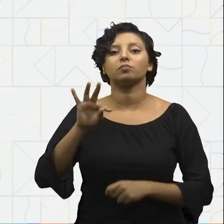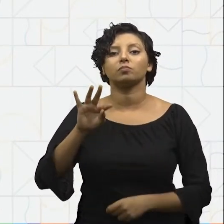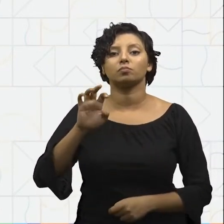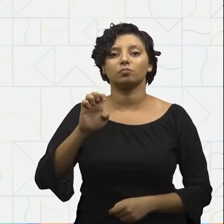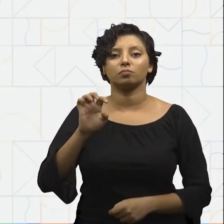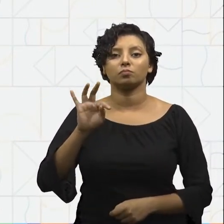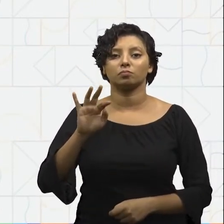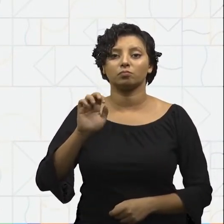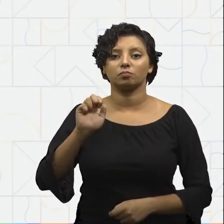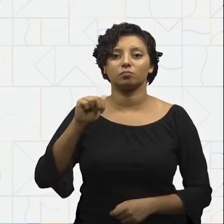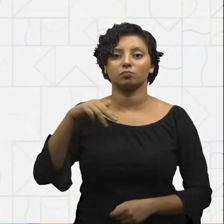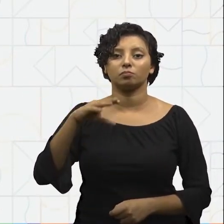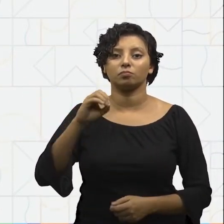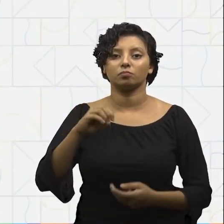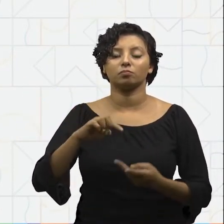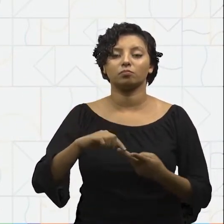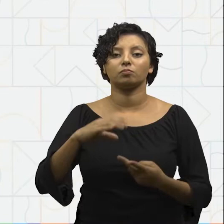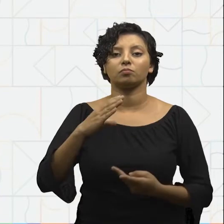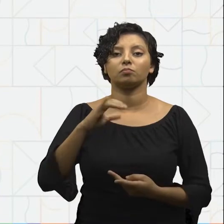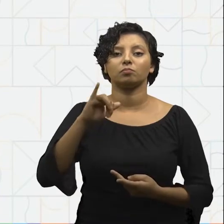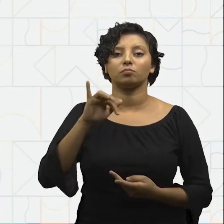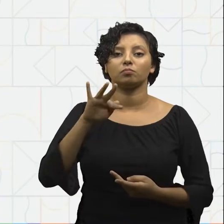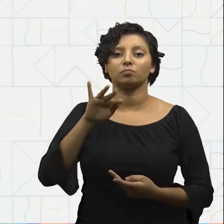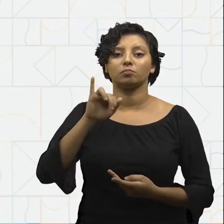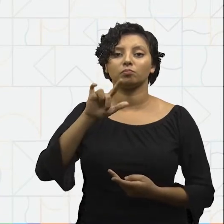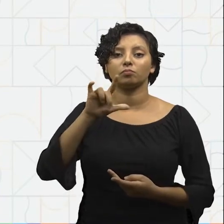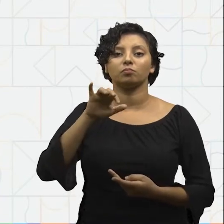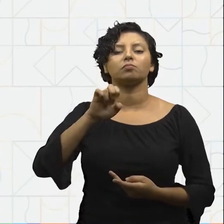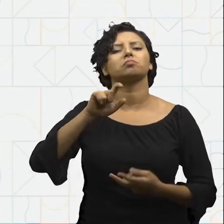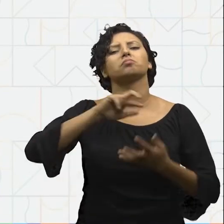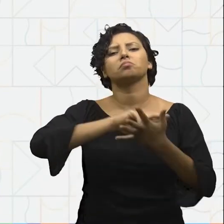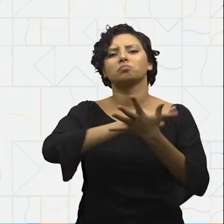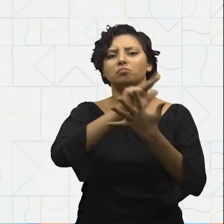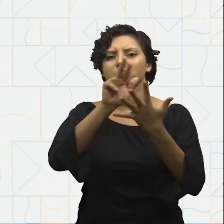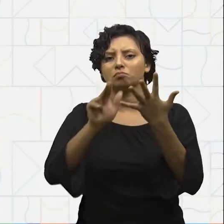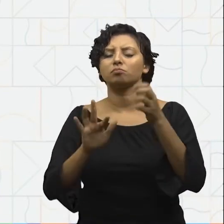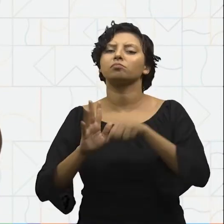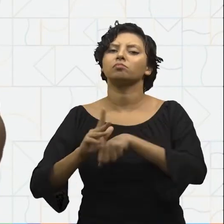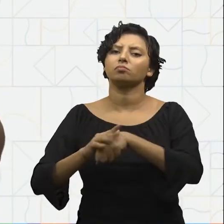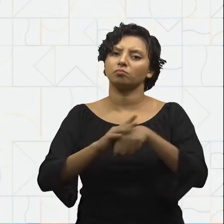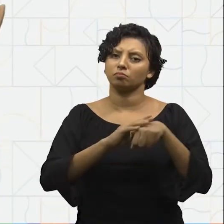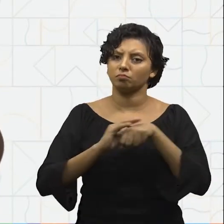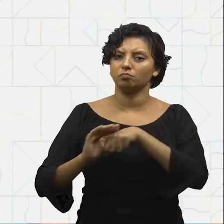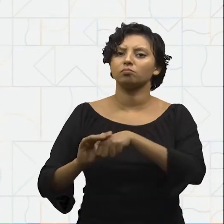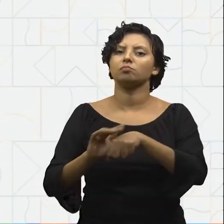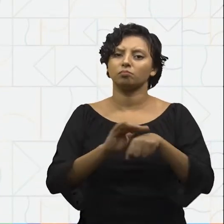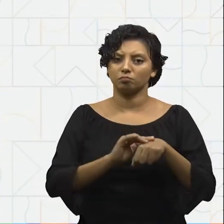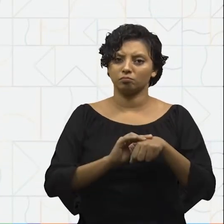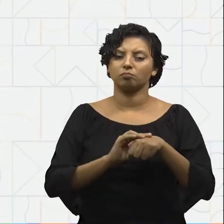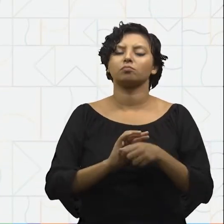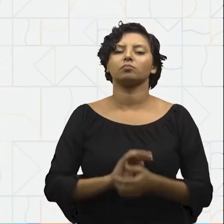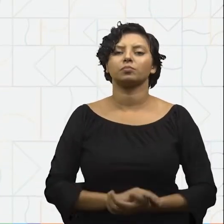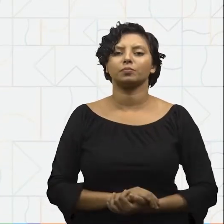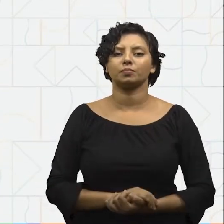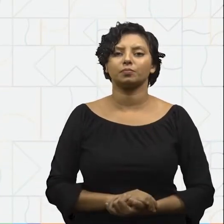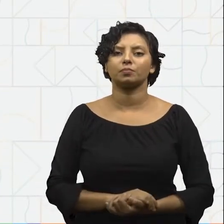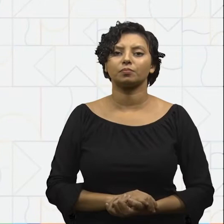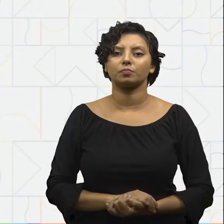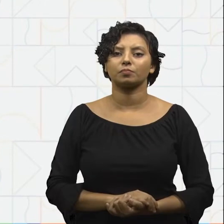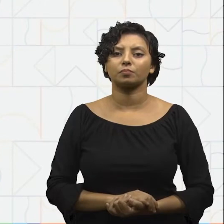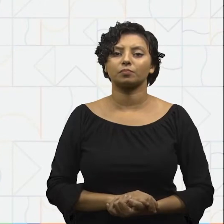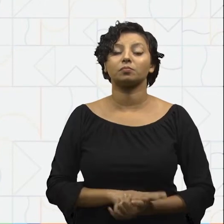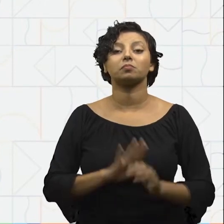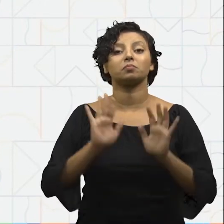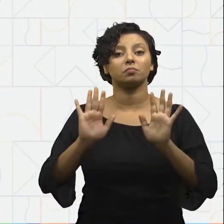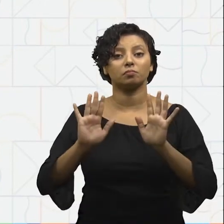Sífilis, Cólera, Difeteria E pneumonia bacteriana, dentre outras. Entretanto, as